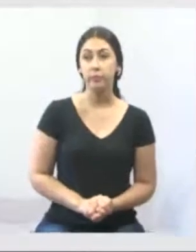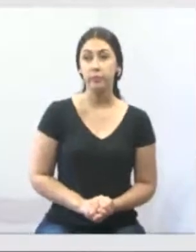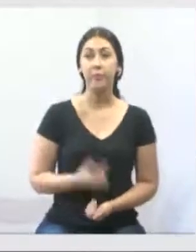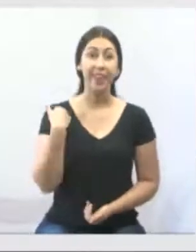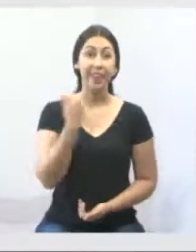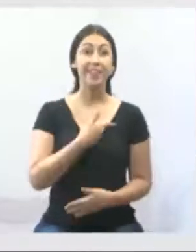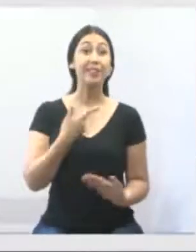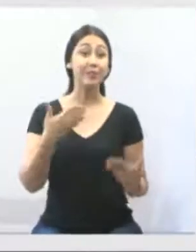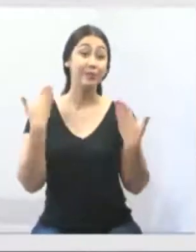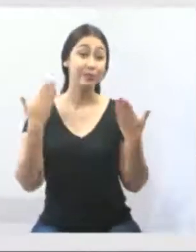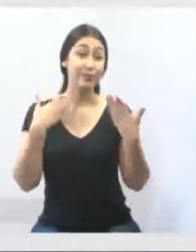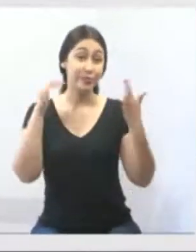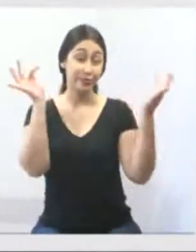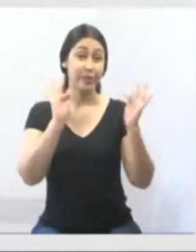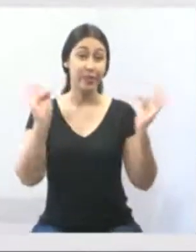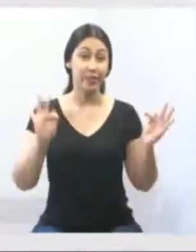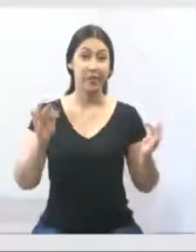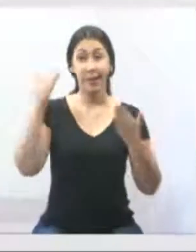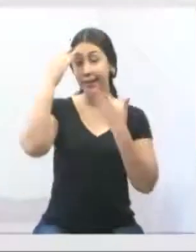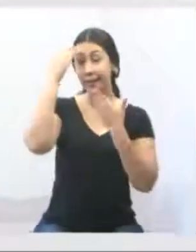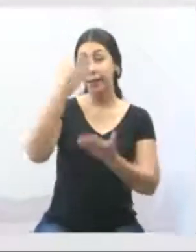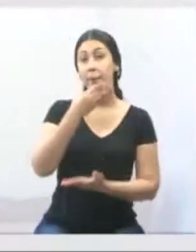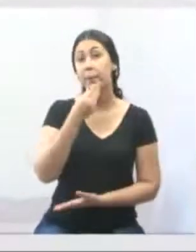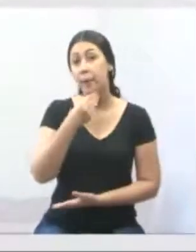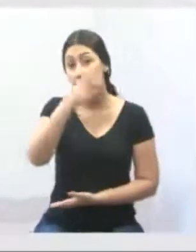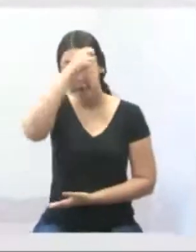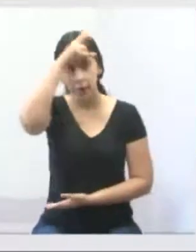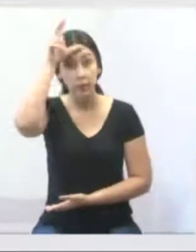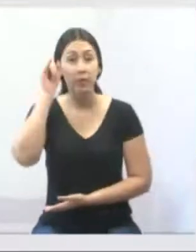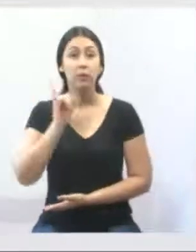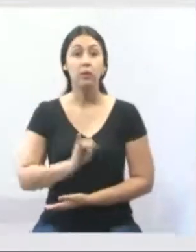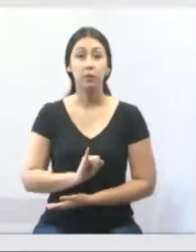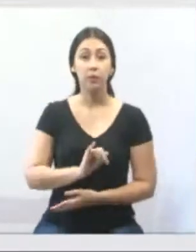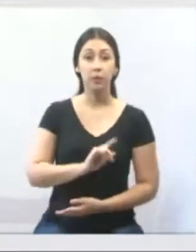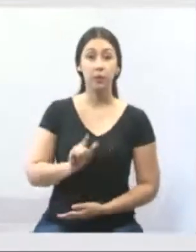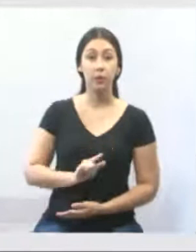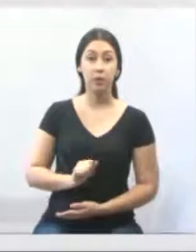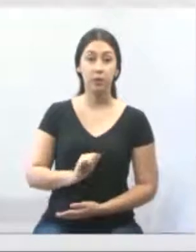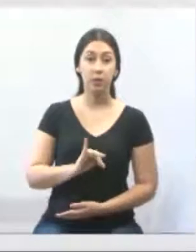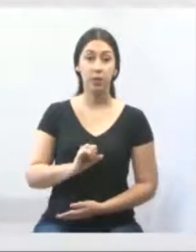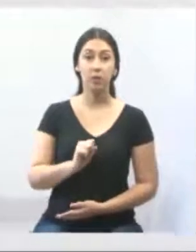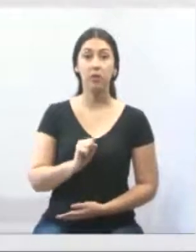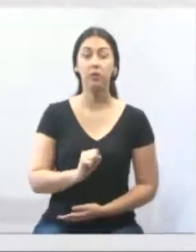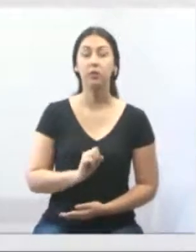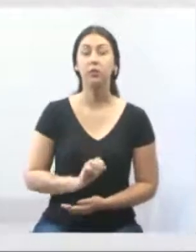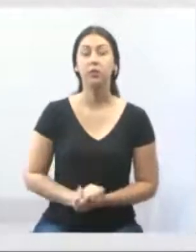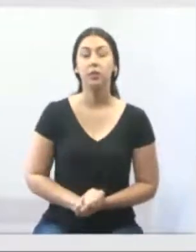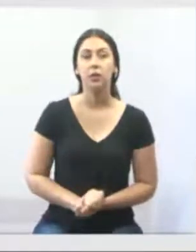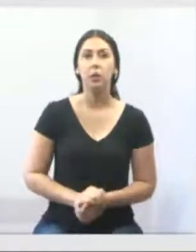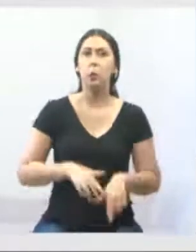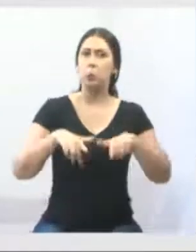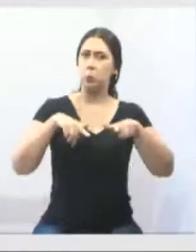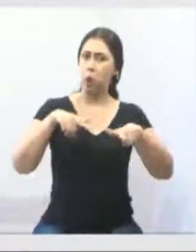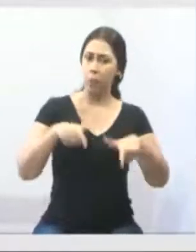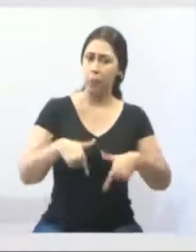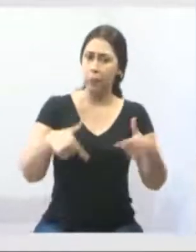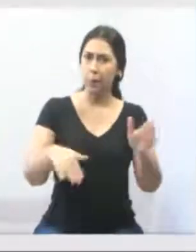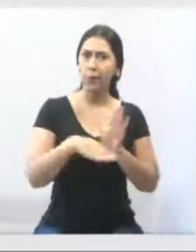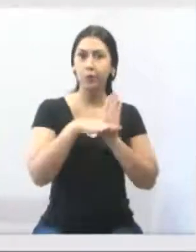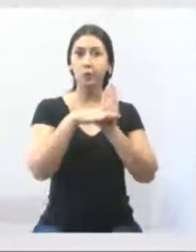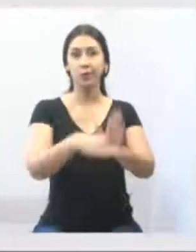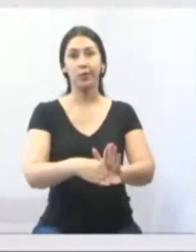ficou muito contente, agradeceu ao prefeito Zahias, que tem se empenhado, ajudado na